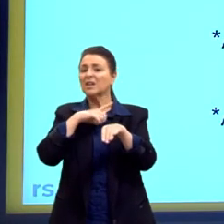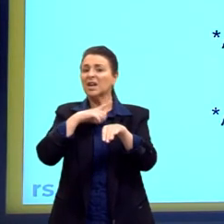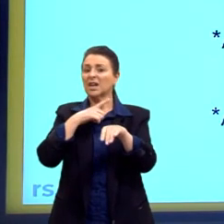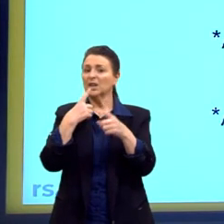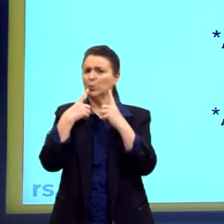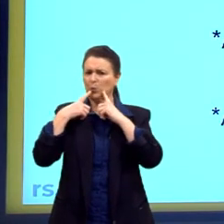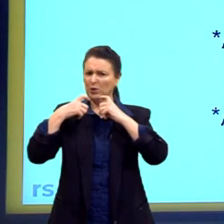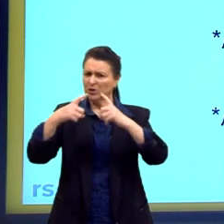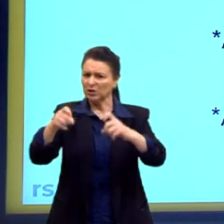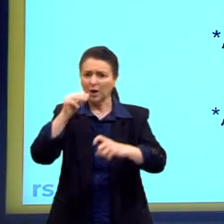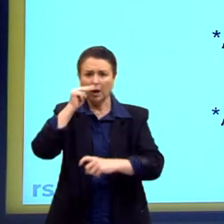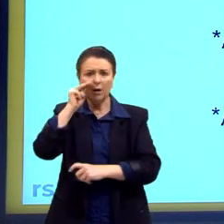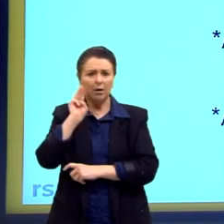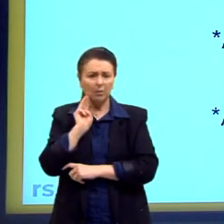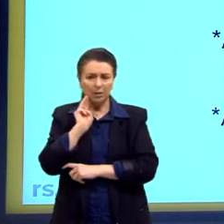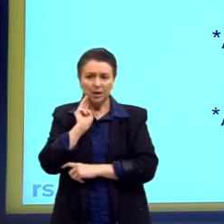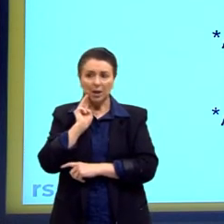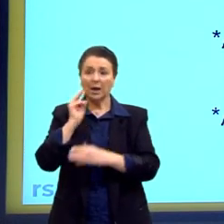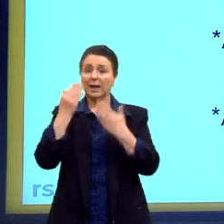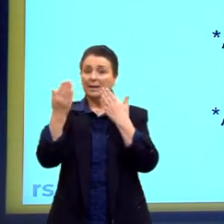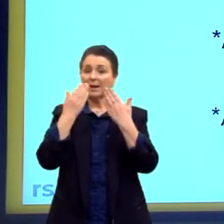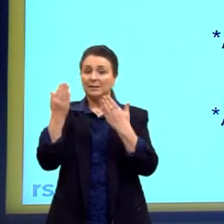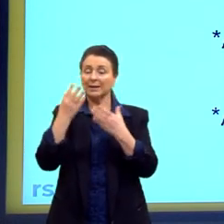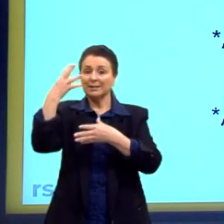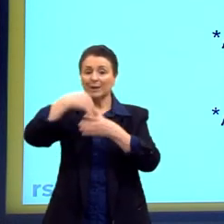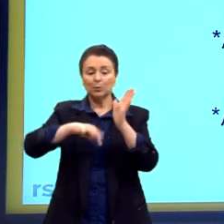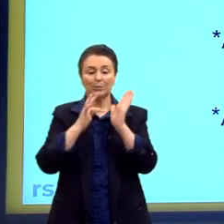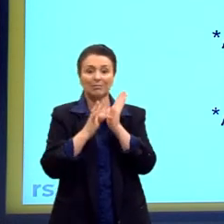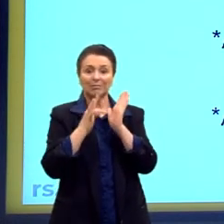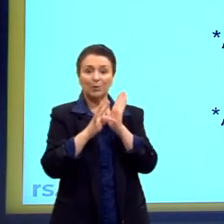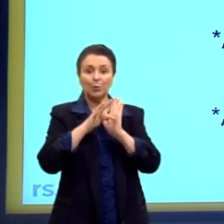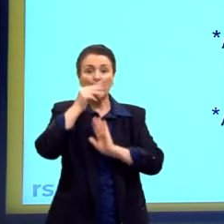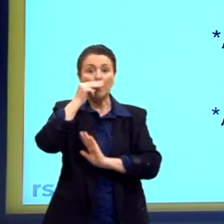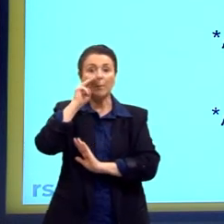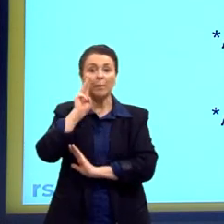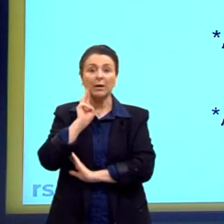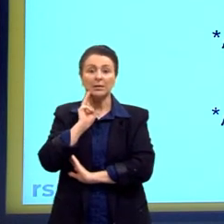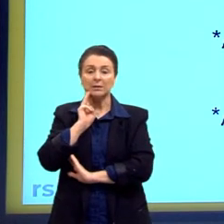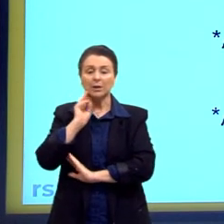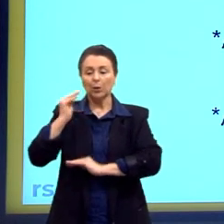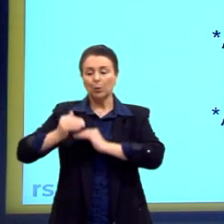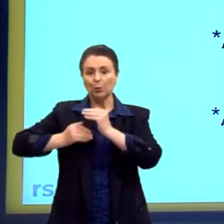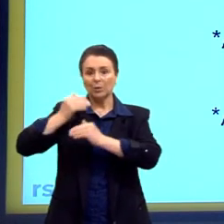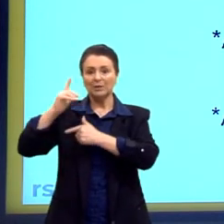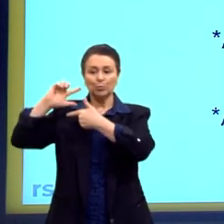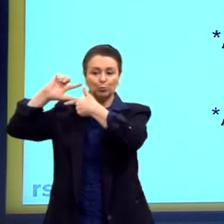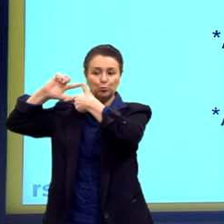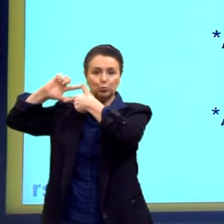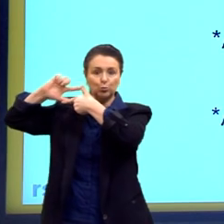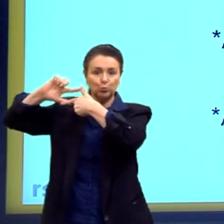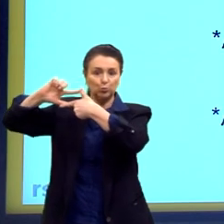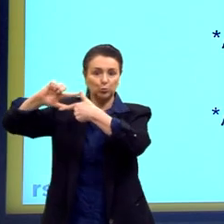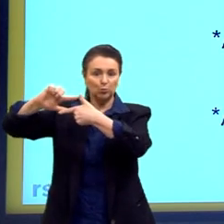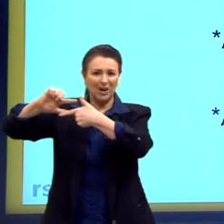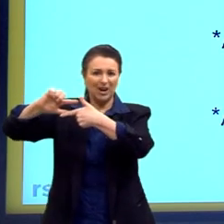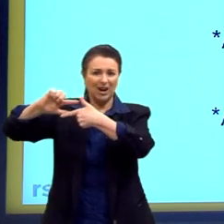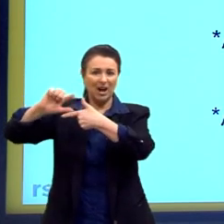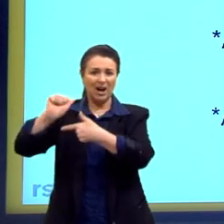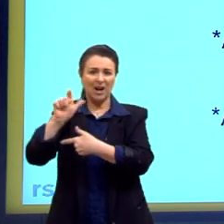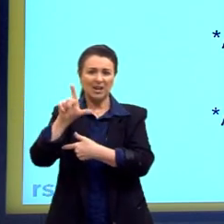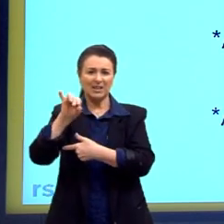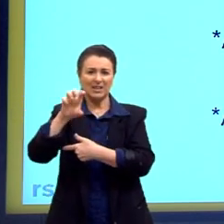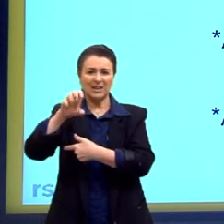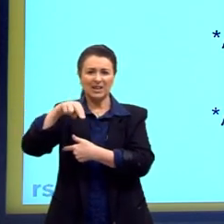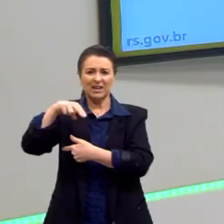na análise marxista, o processo da alienação é que o trabalhador não fica